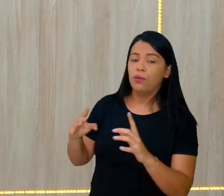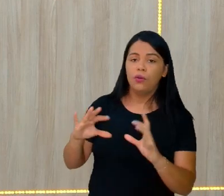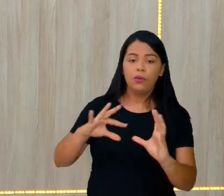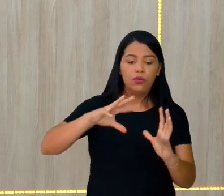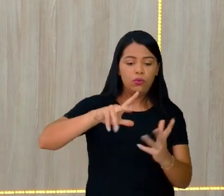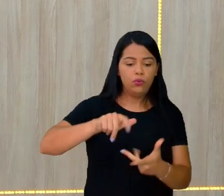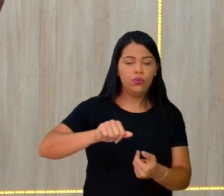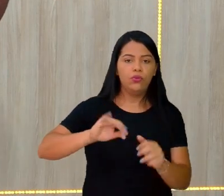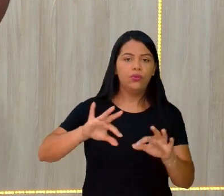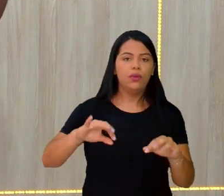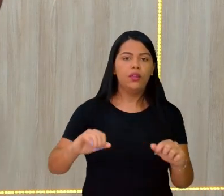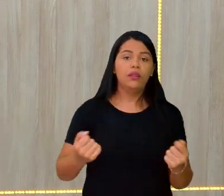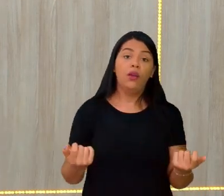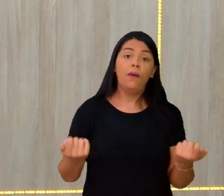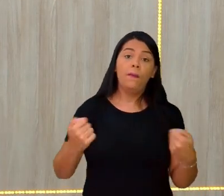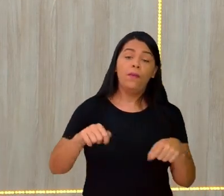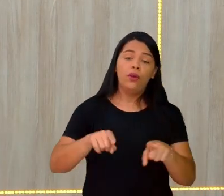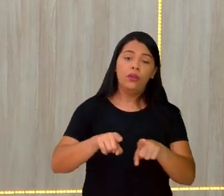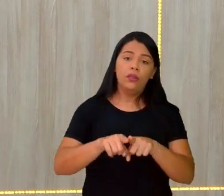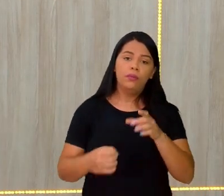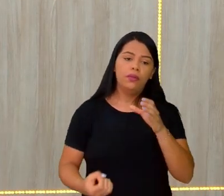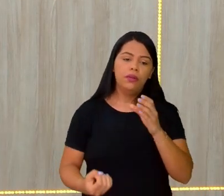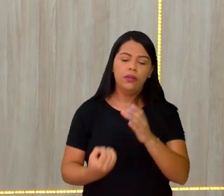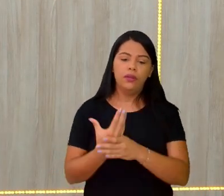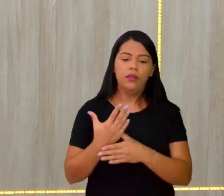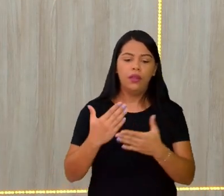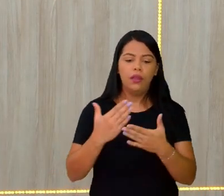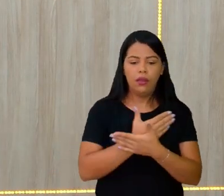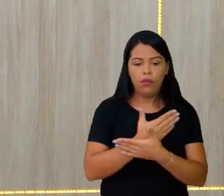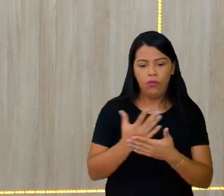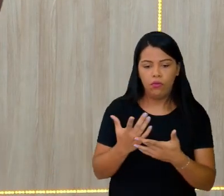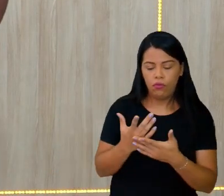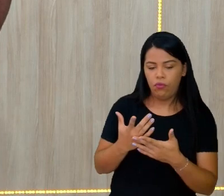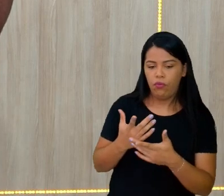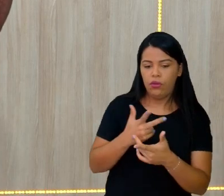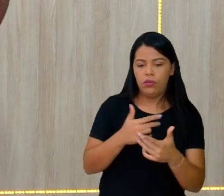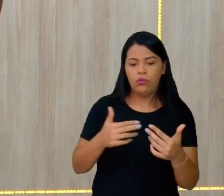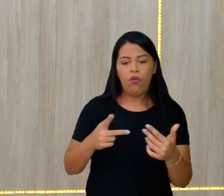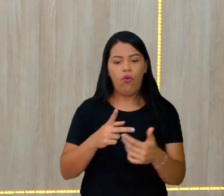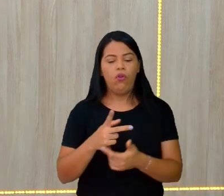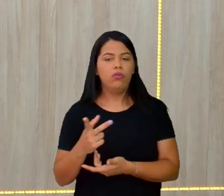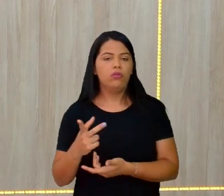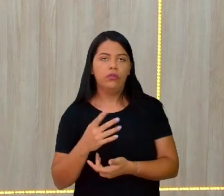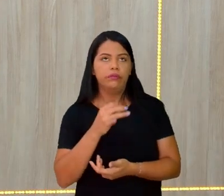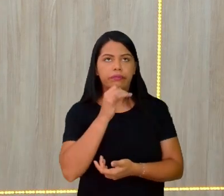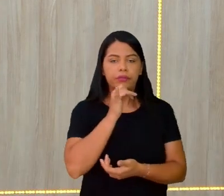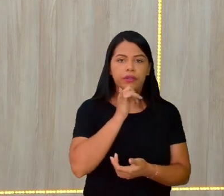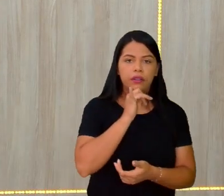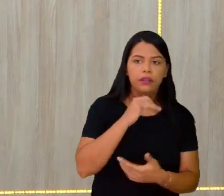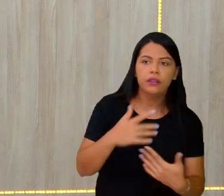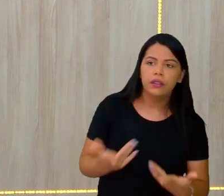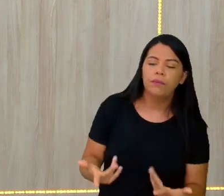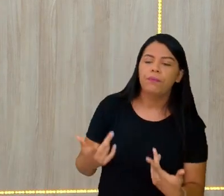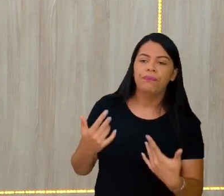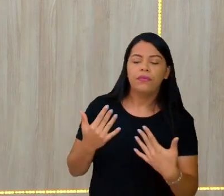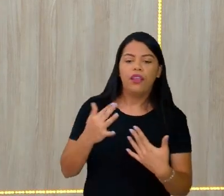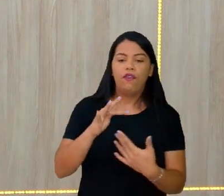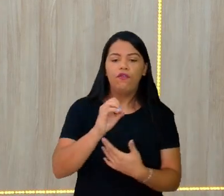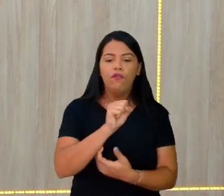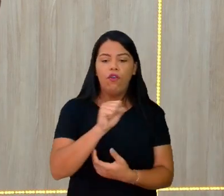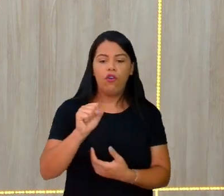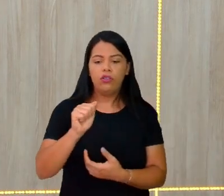de fossas oceânicas e cadeias montanhosas e uma intensa atividade